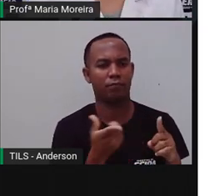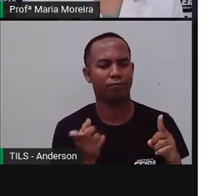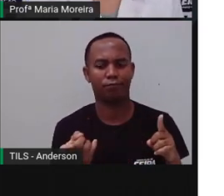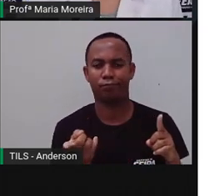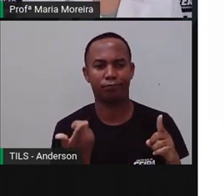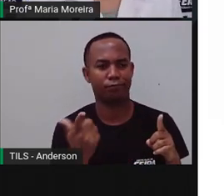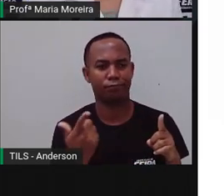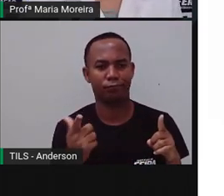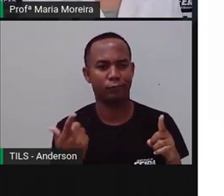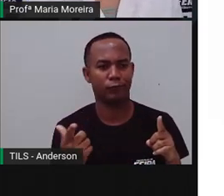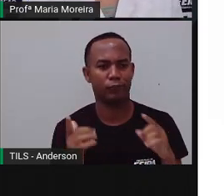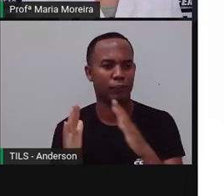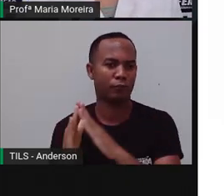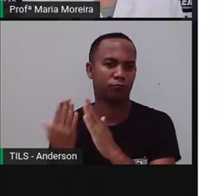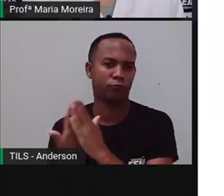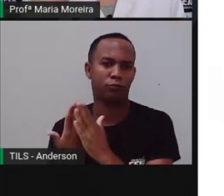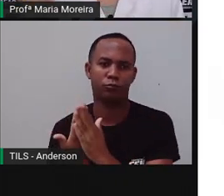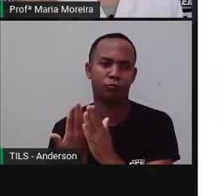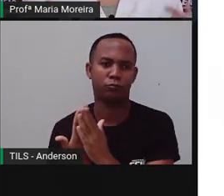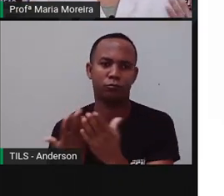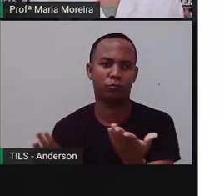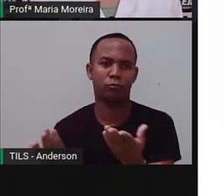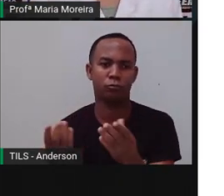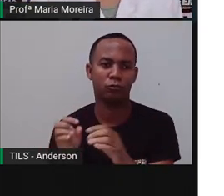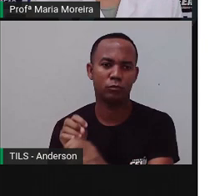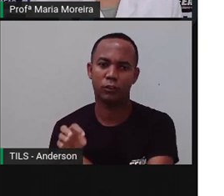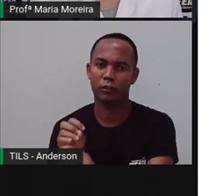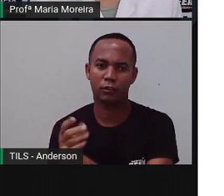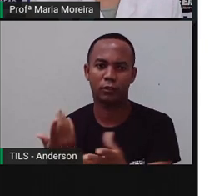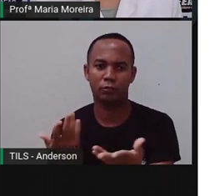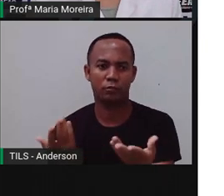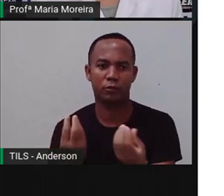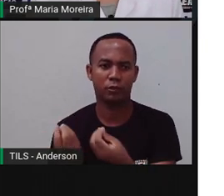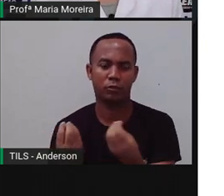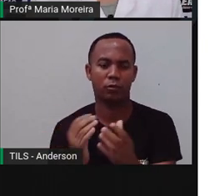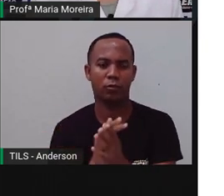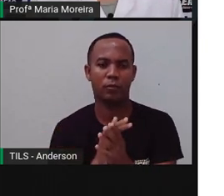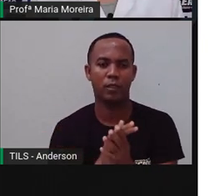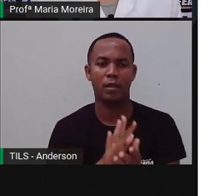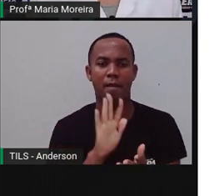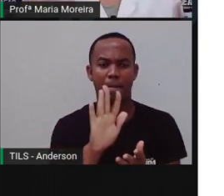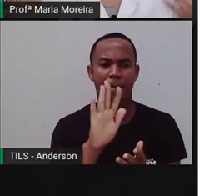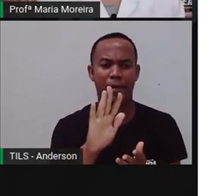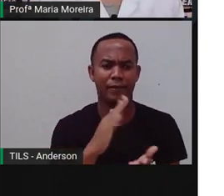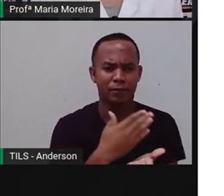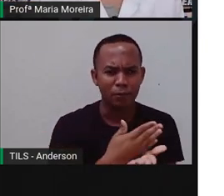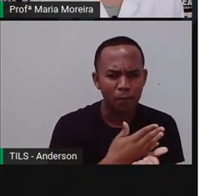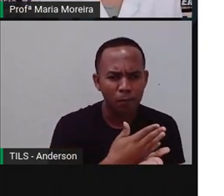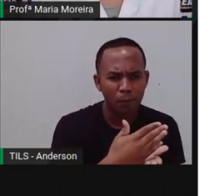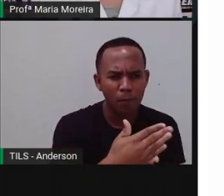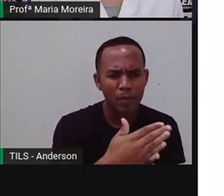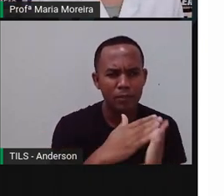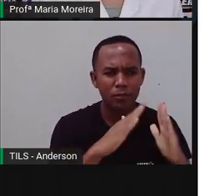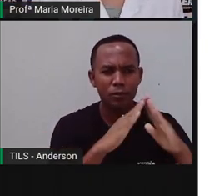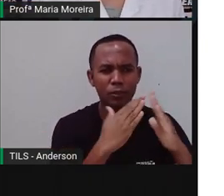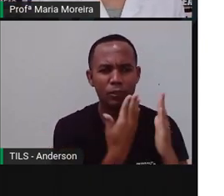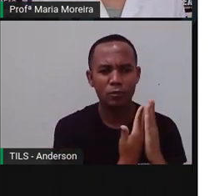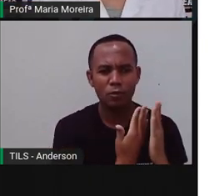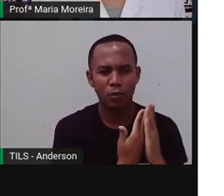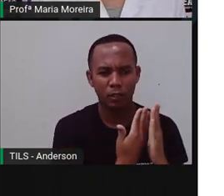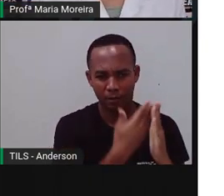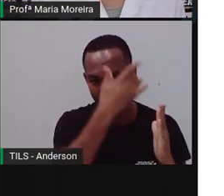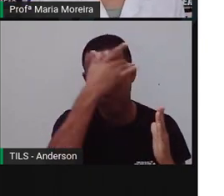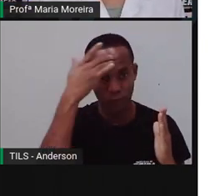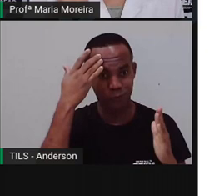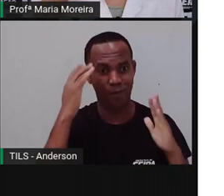existia o quê? A escola. E quando a escola começa a surgir, obviamente, nem todo mundo pode, na verdade, ir para a escola.